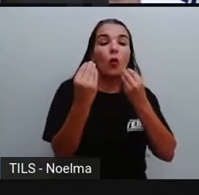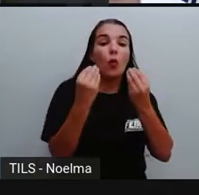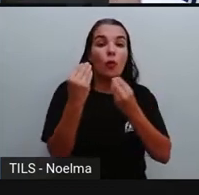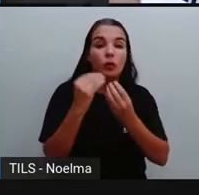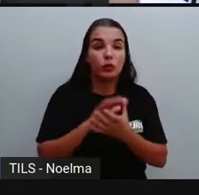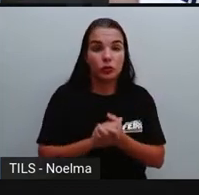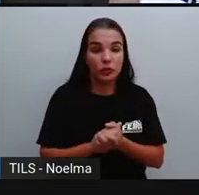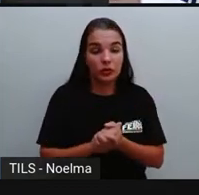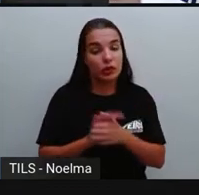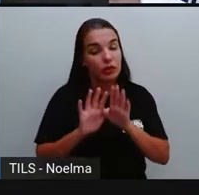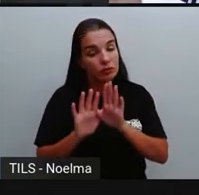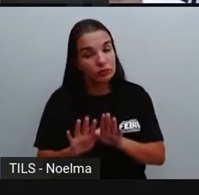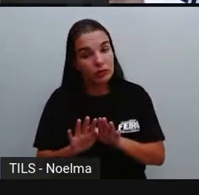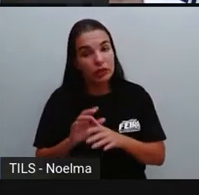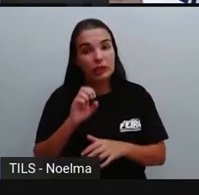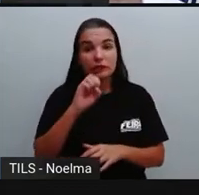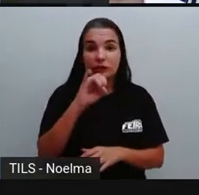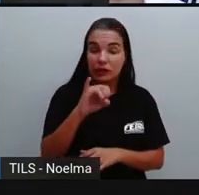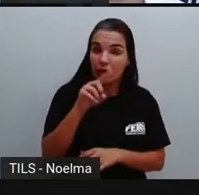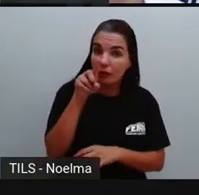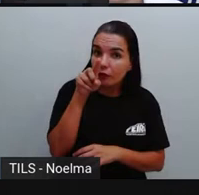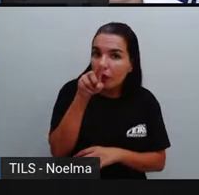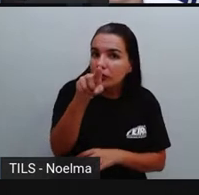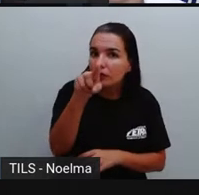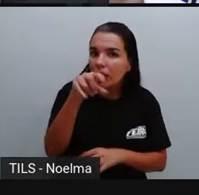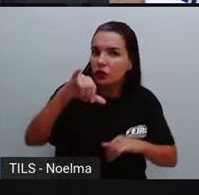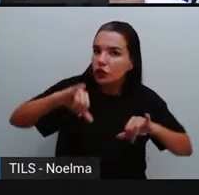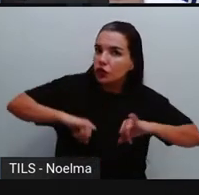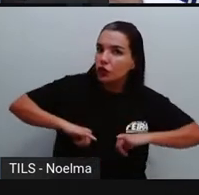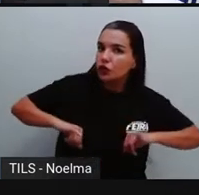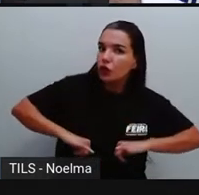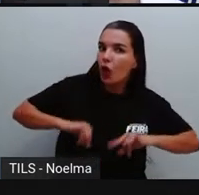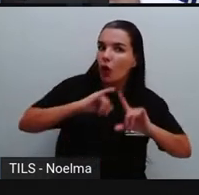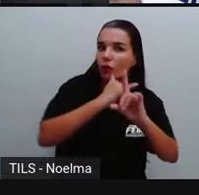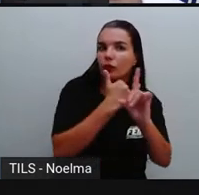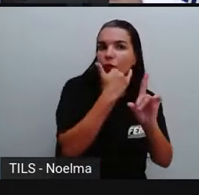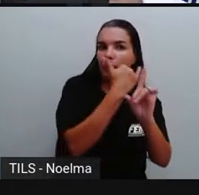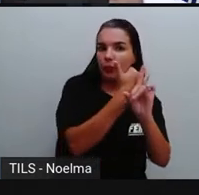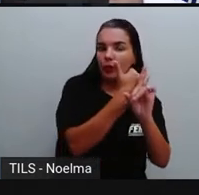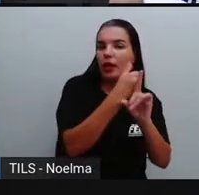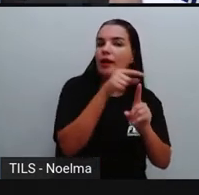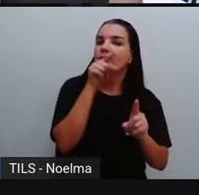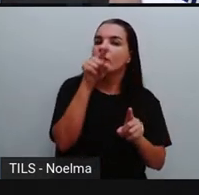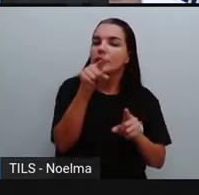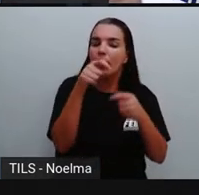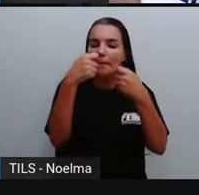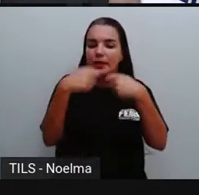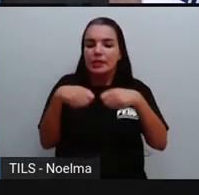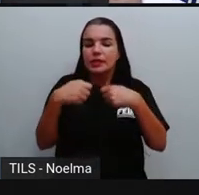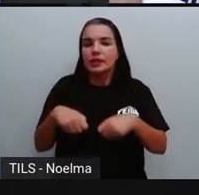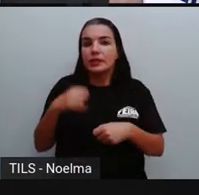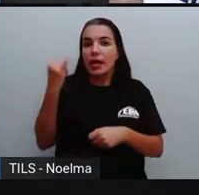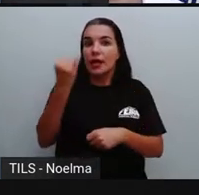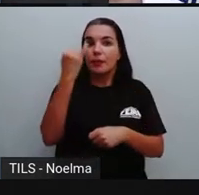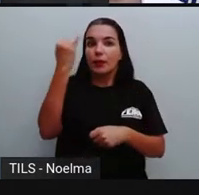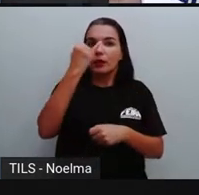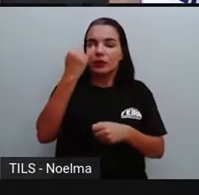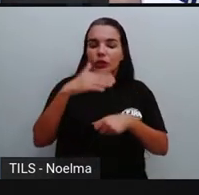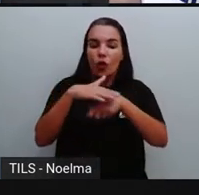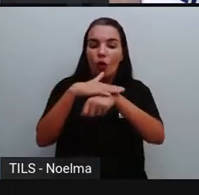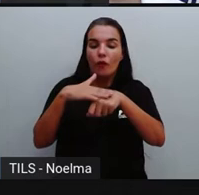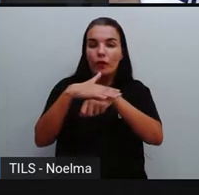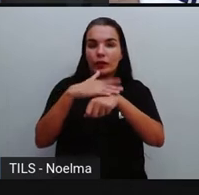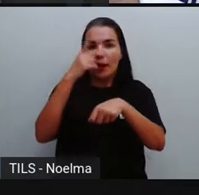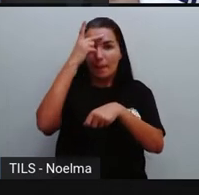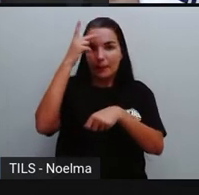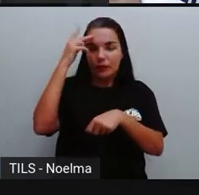Bom, se você é vítima de bullying, é importante, né, que você converse com um adulto.